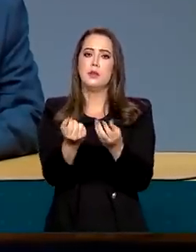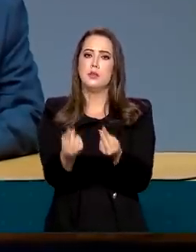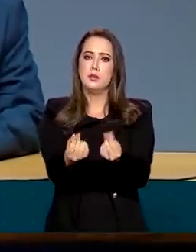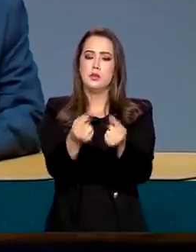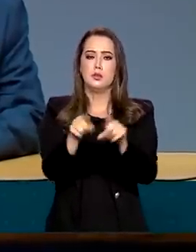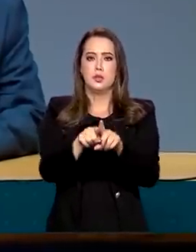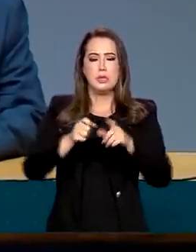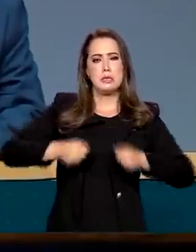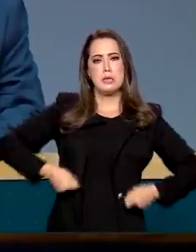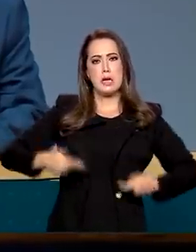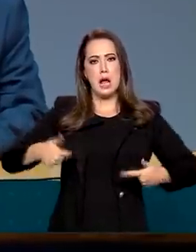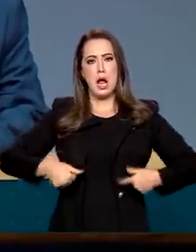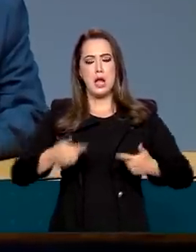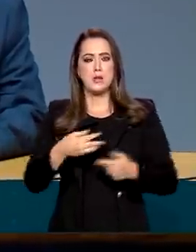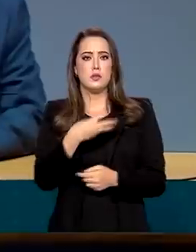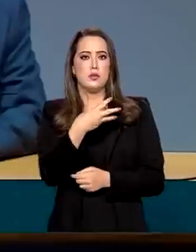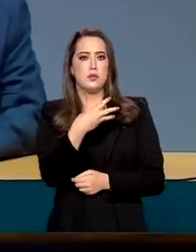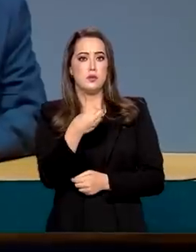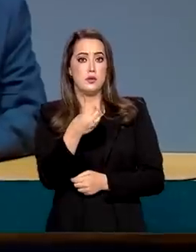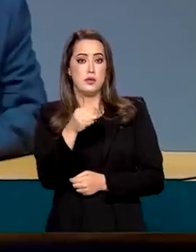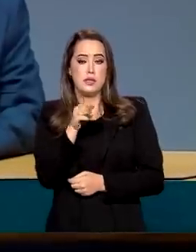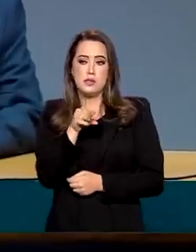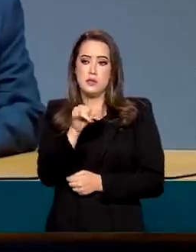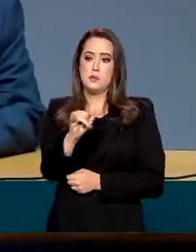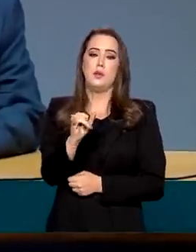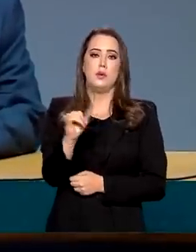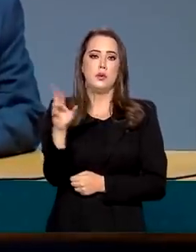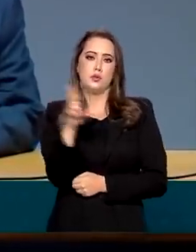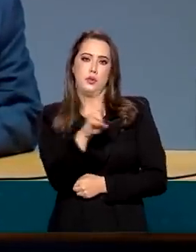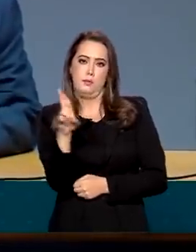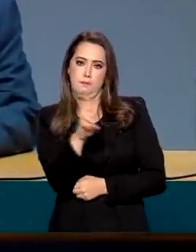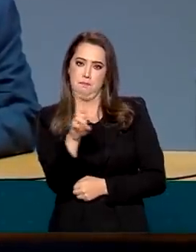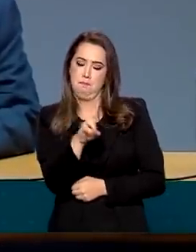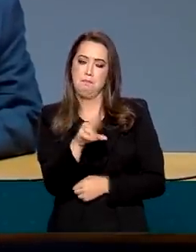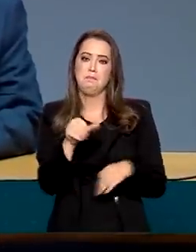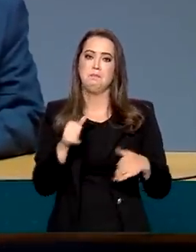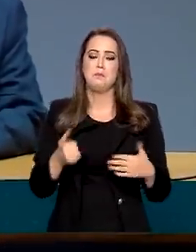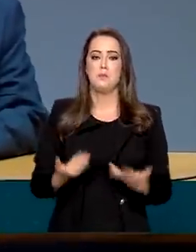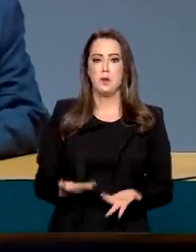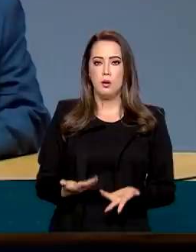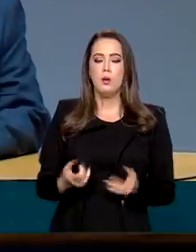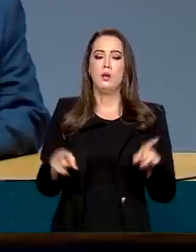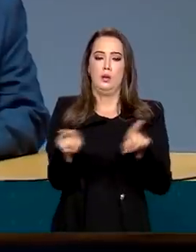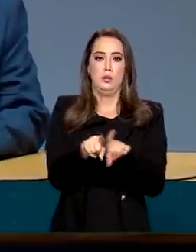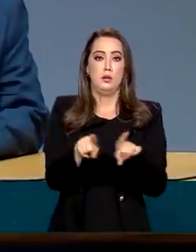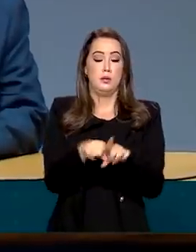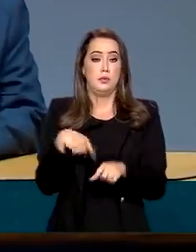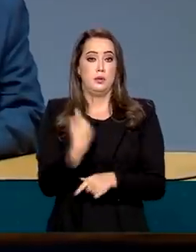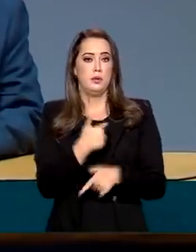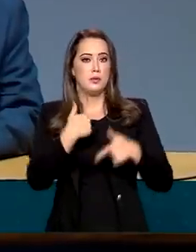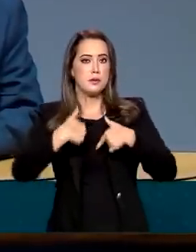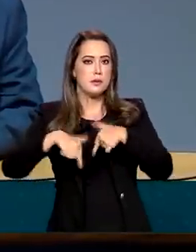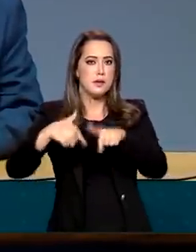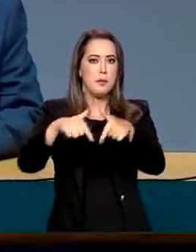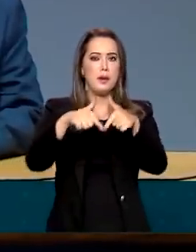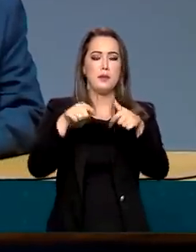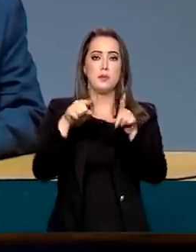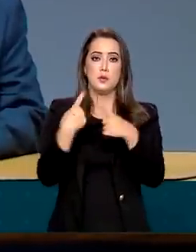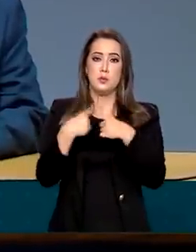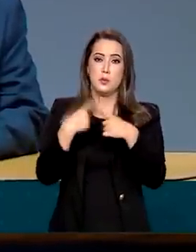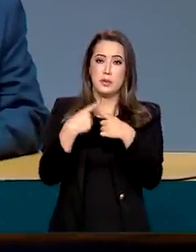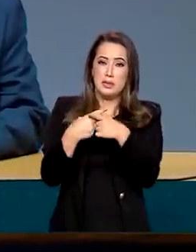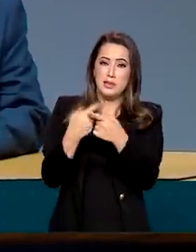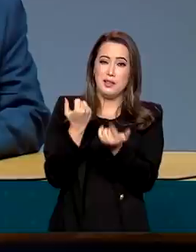gastou-se aproximadamente 300 bilhões de reais. Também entramos em campo, porque